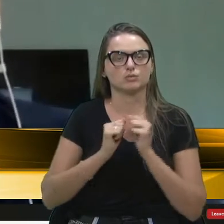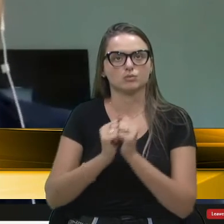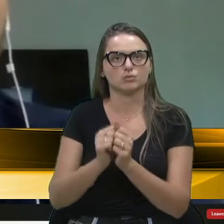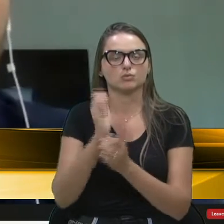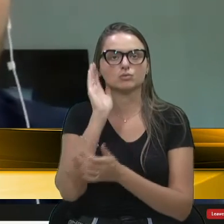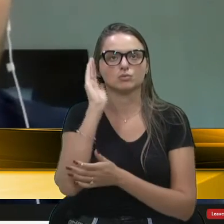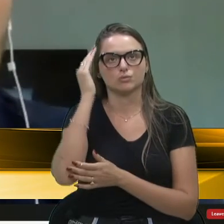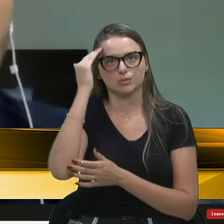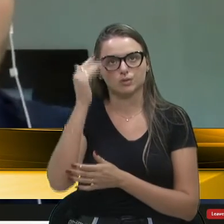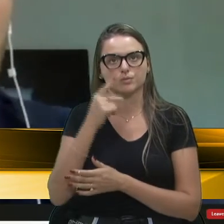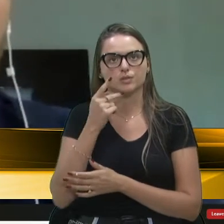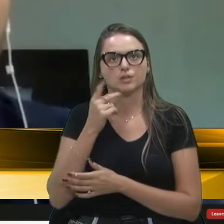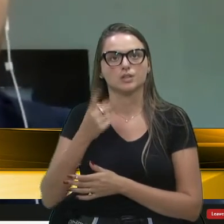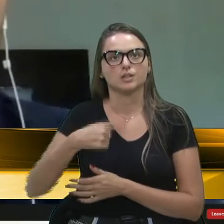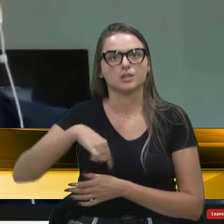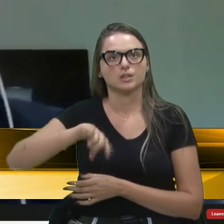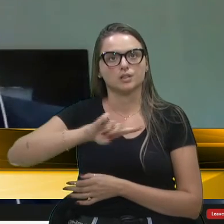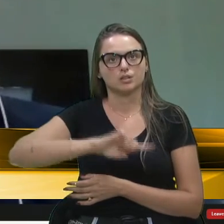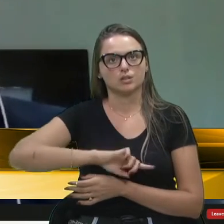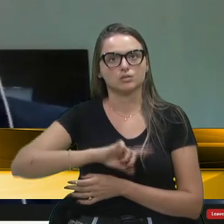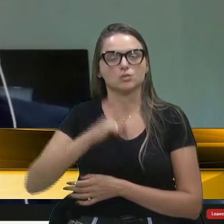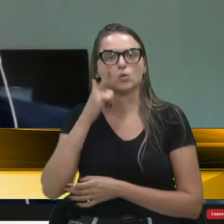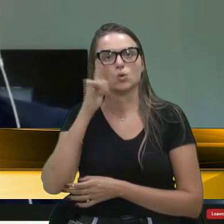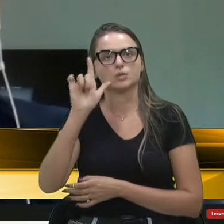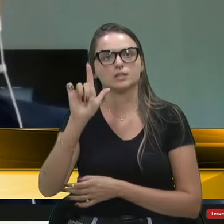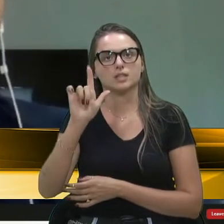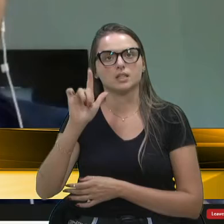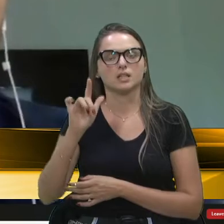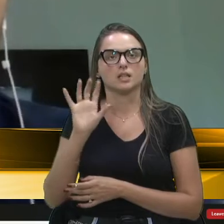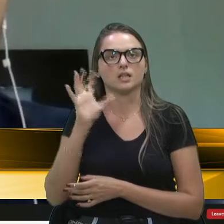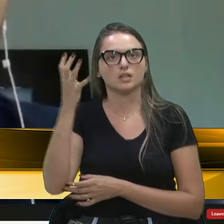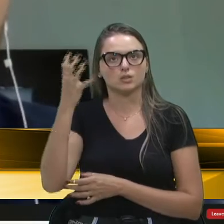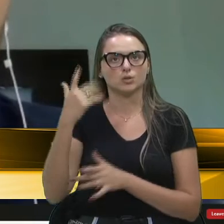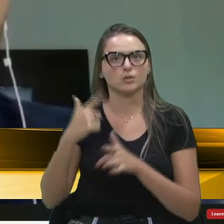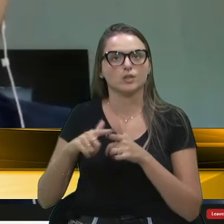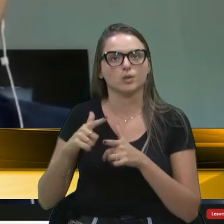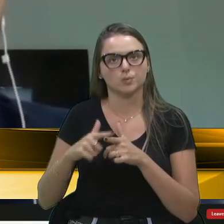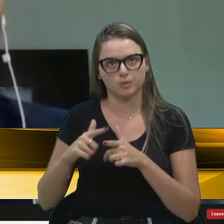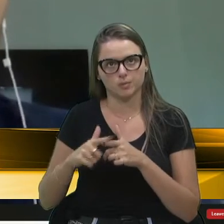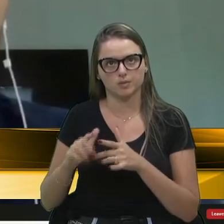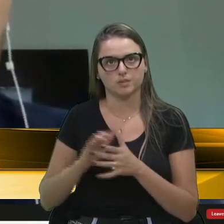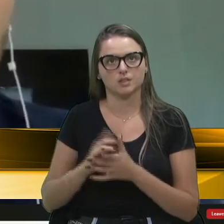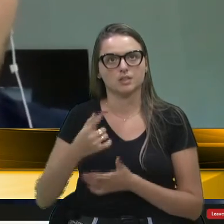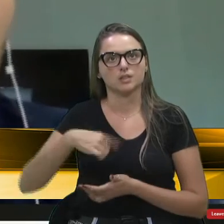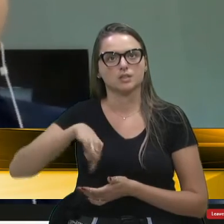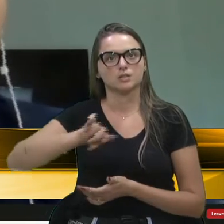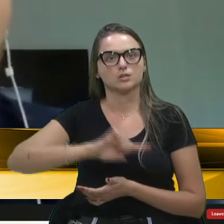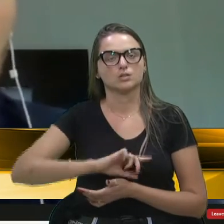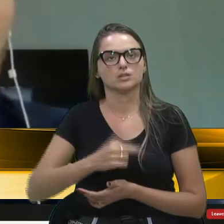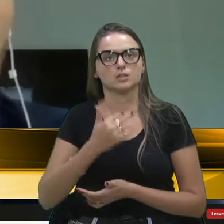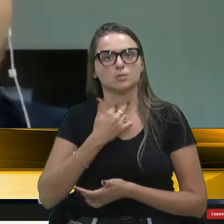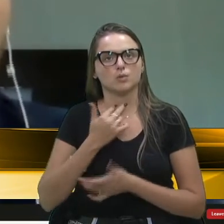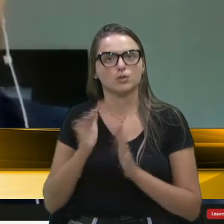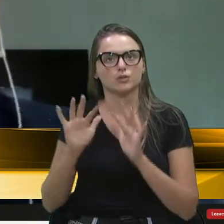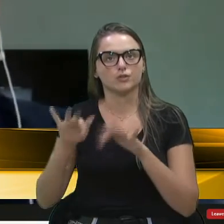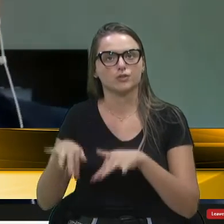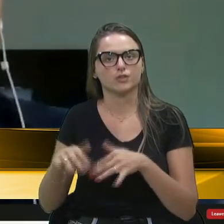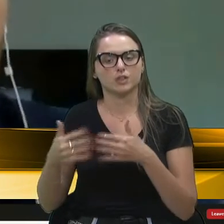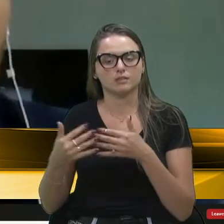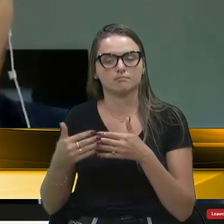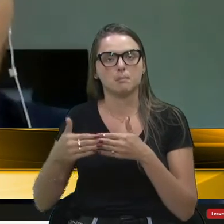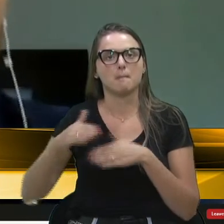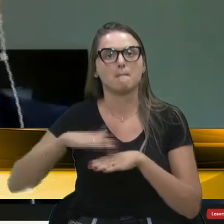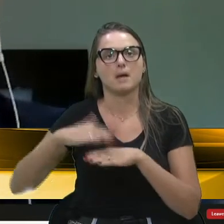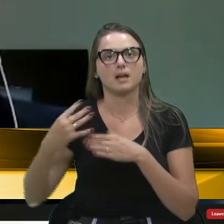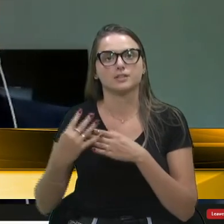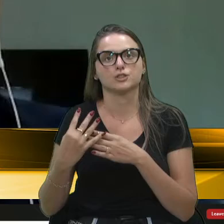falou, e que a gente possa, de uma forma ou de outra, resolver o nosso problema. A gente não pode terminar essa legislatura há mais quatro